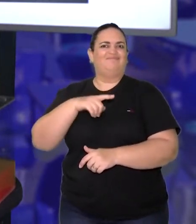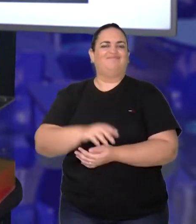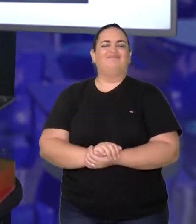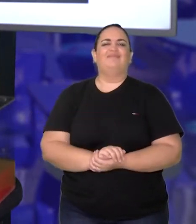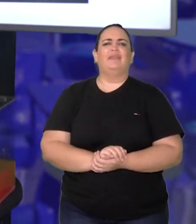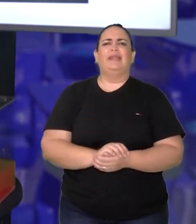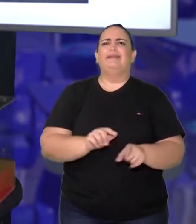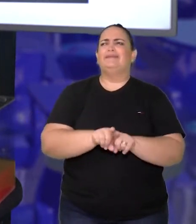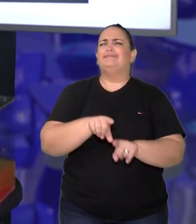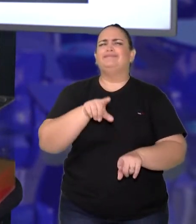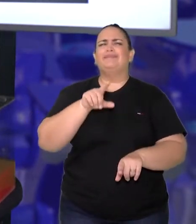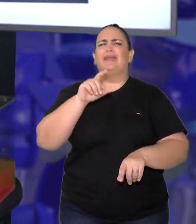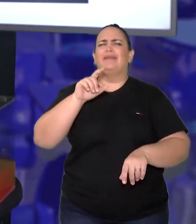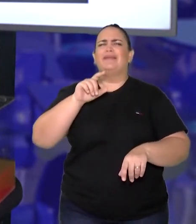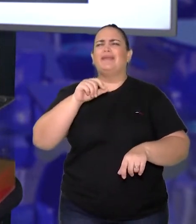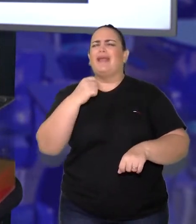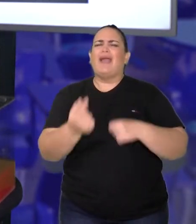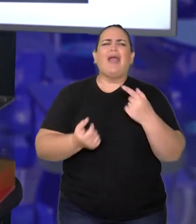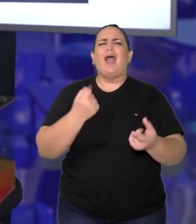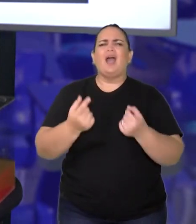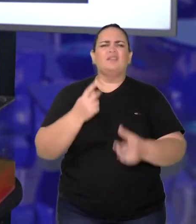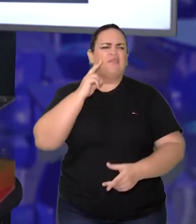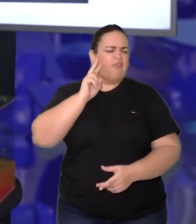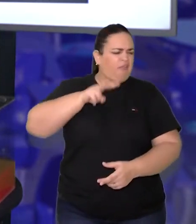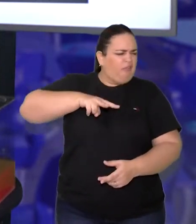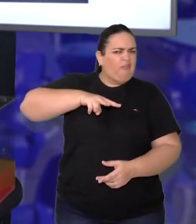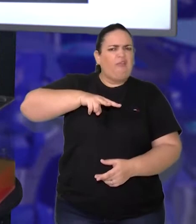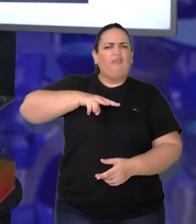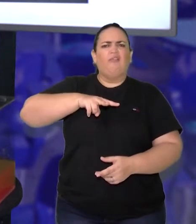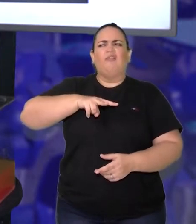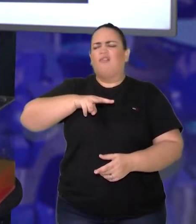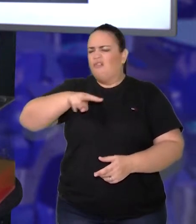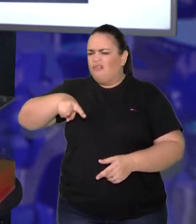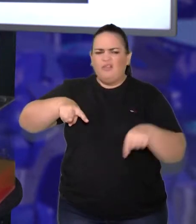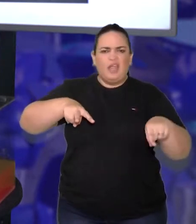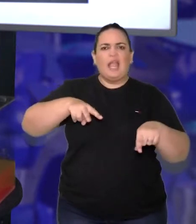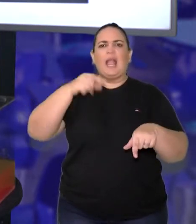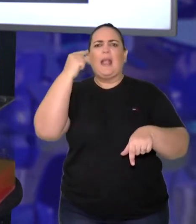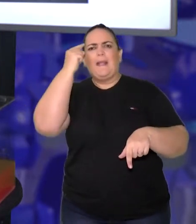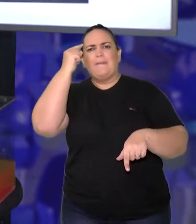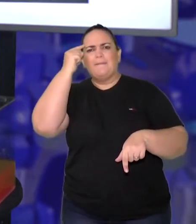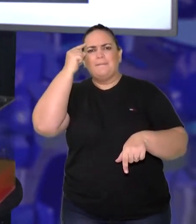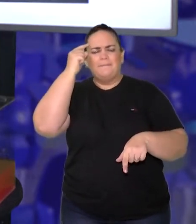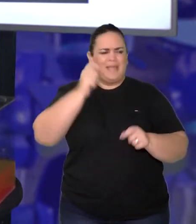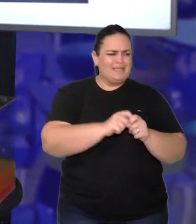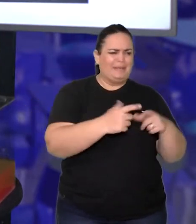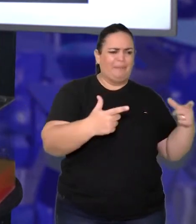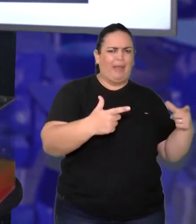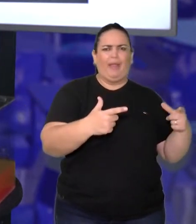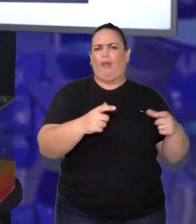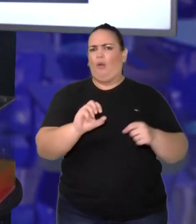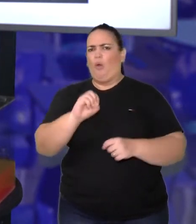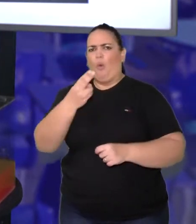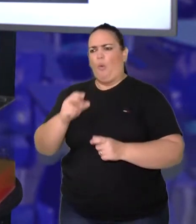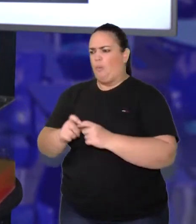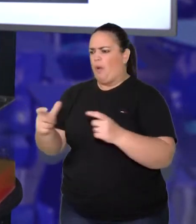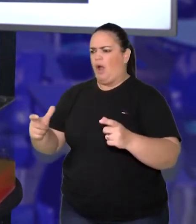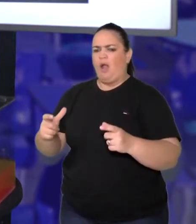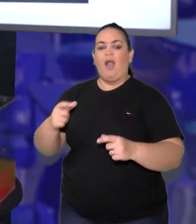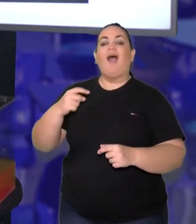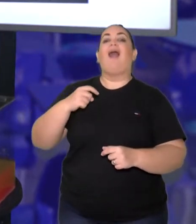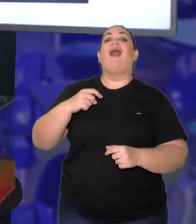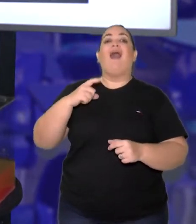às vezes, a gente acaba verificando o volume e achando que por ter maior volume, será maior a massa. Porém, nessa situação,